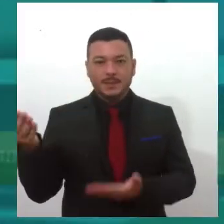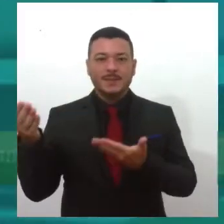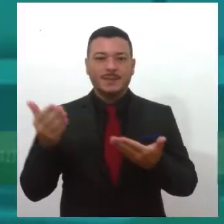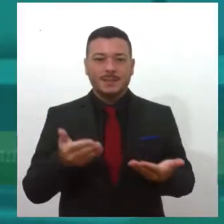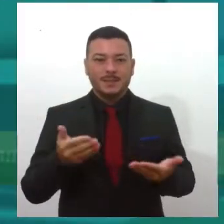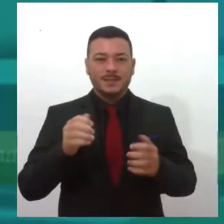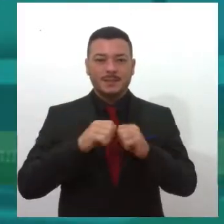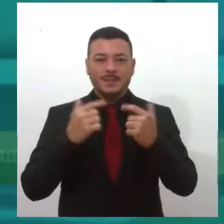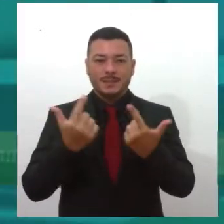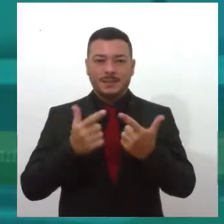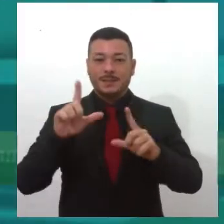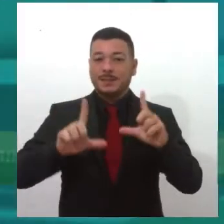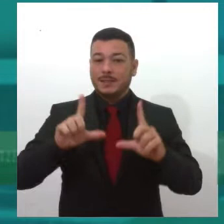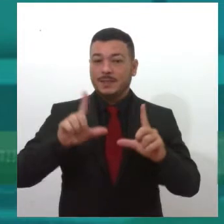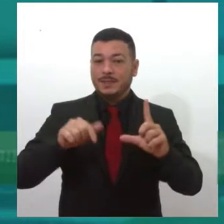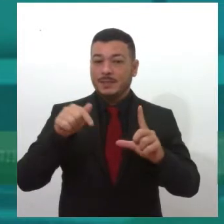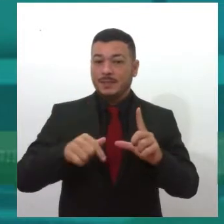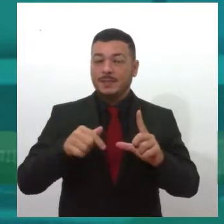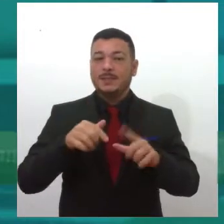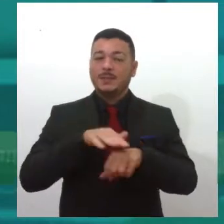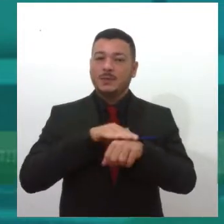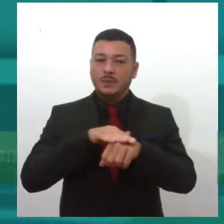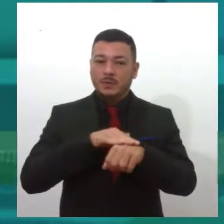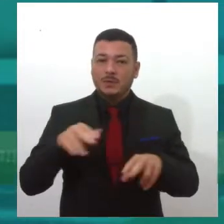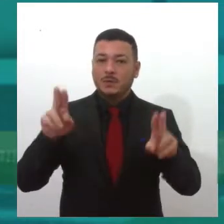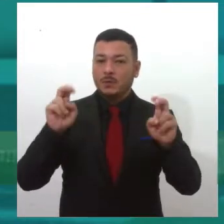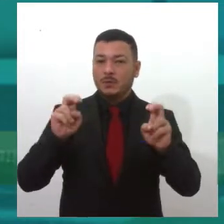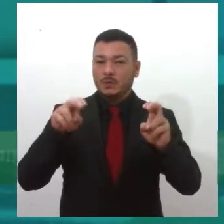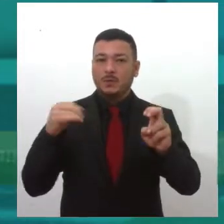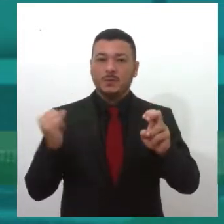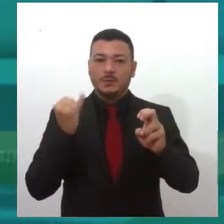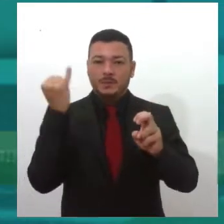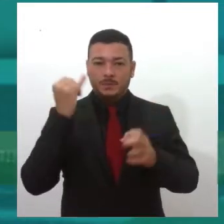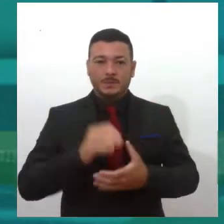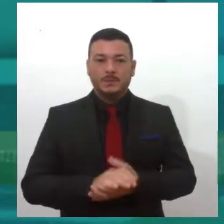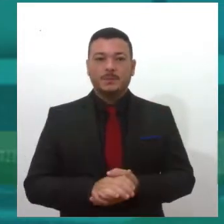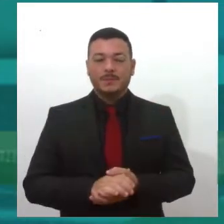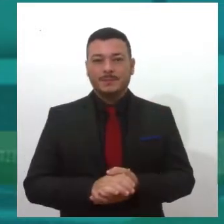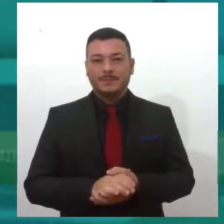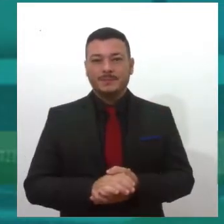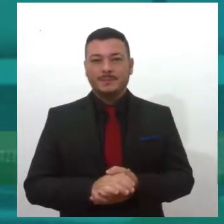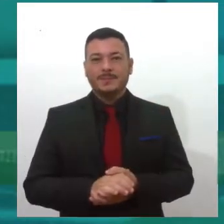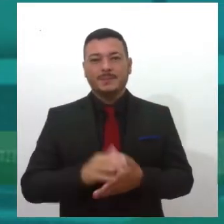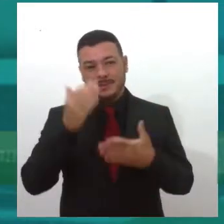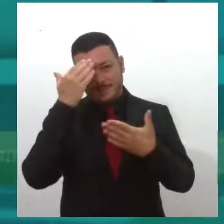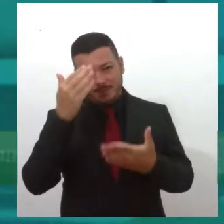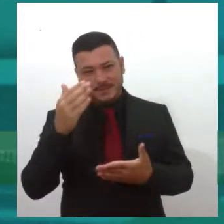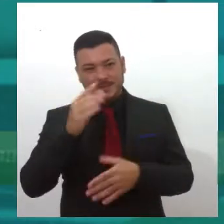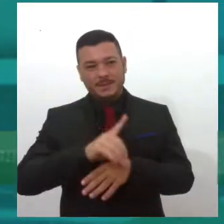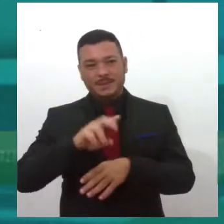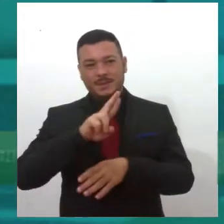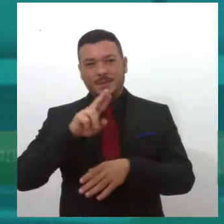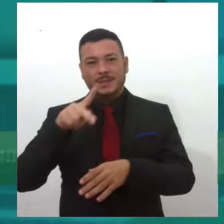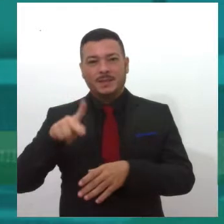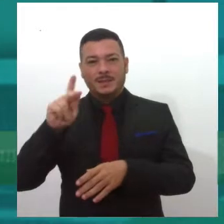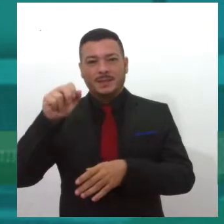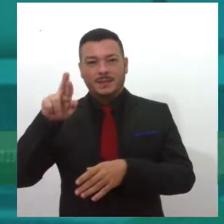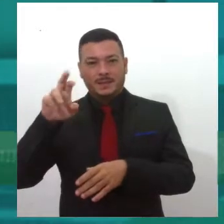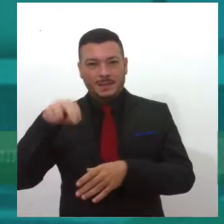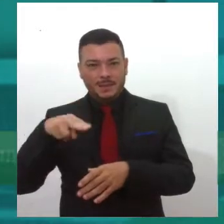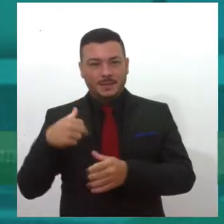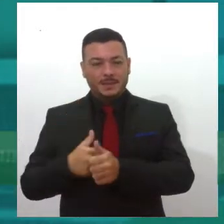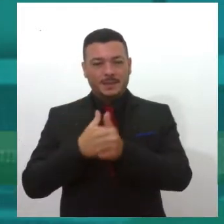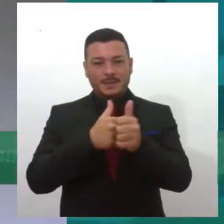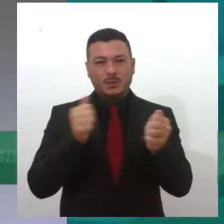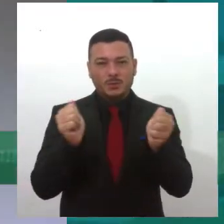Avese, né? Essa oportunidade de estar falando desse tema que é muito importante. Agradecer à doutora Karen aí, que está nessa luta com a gente já